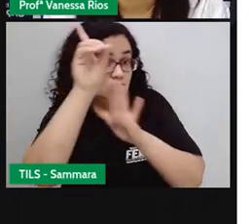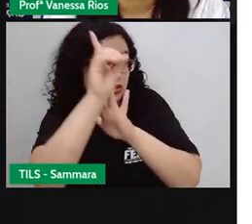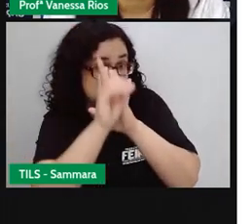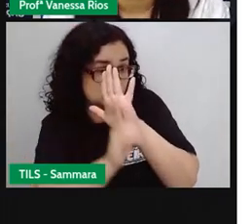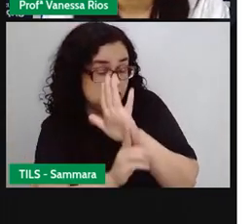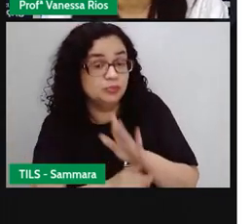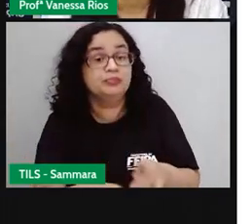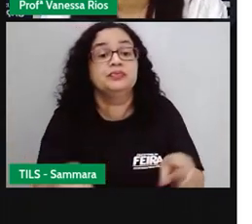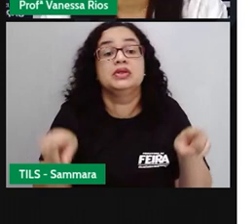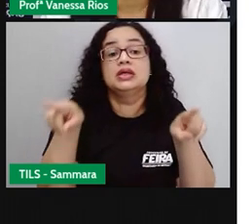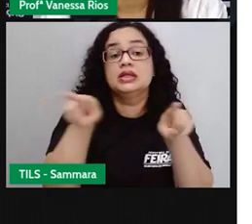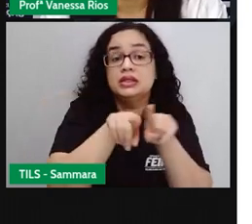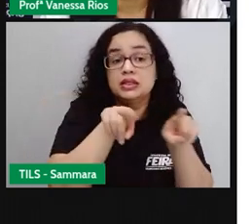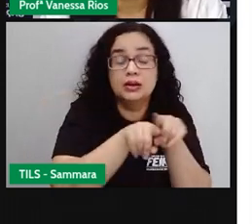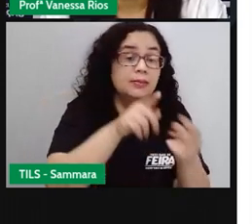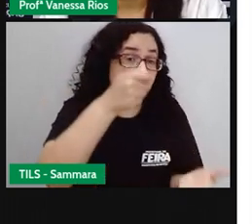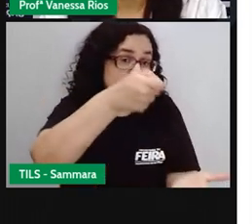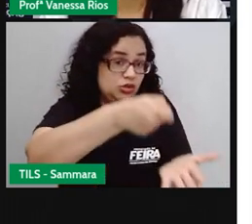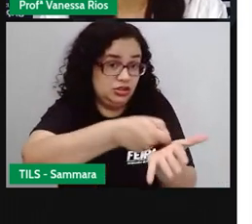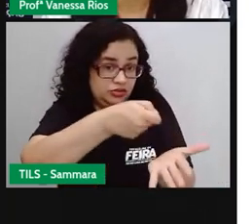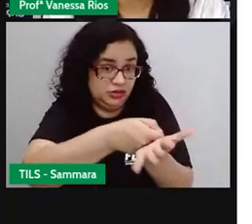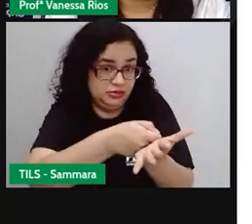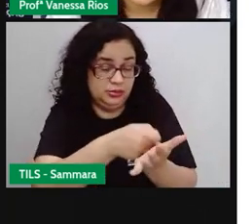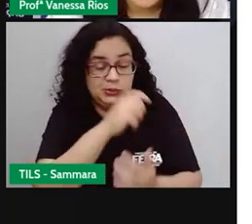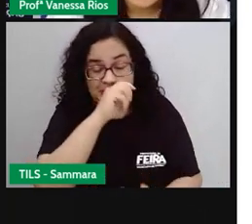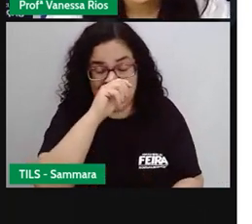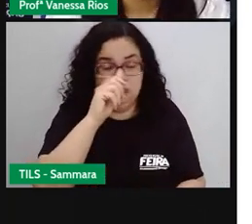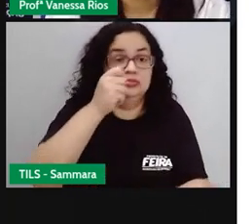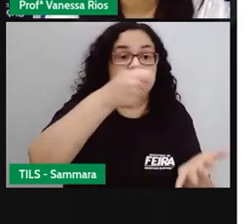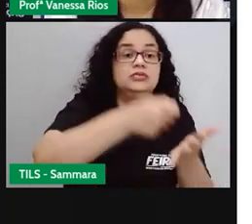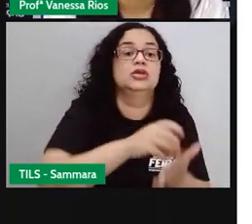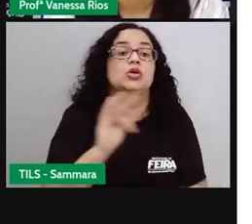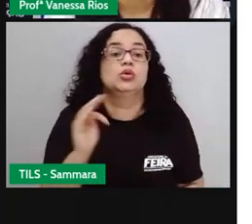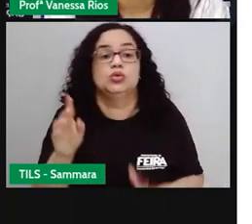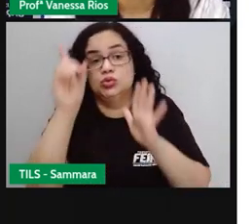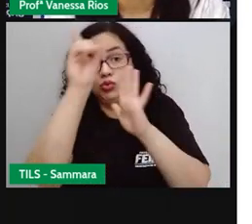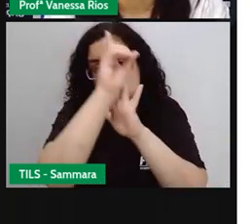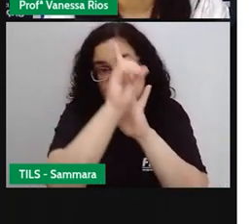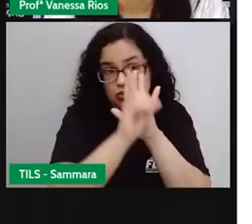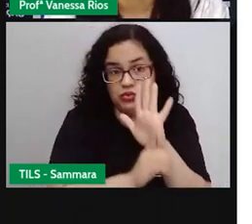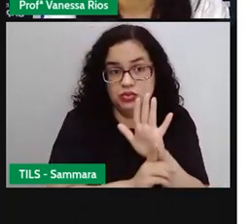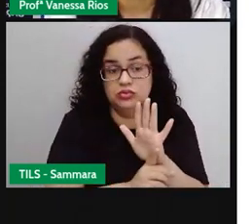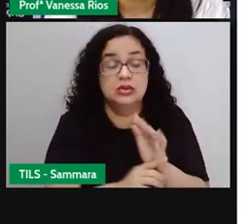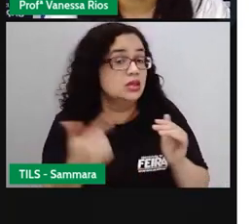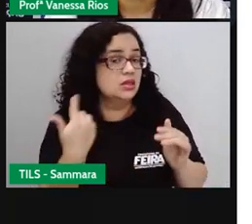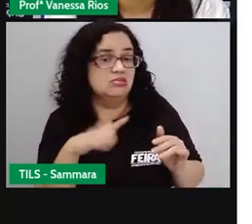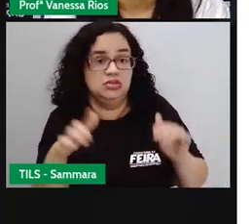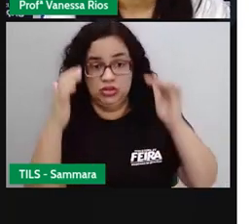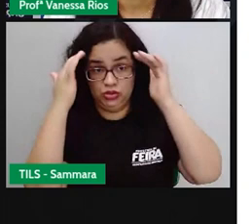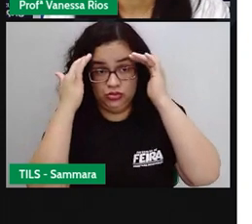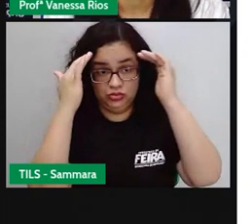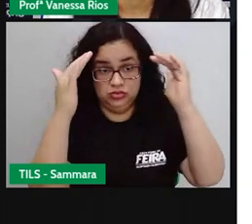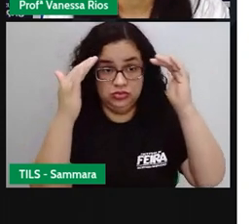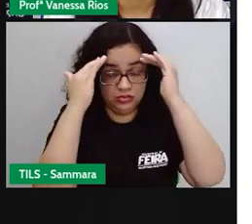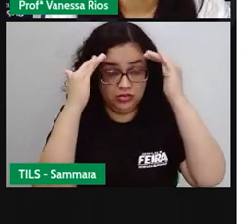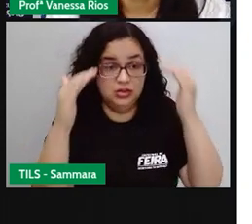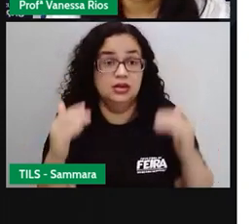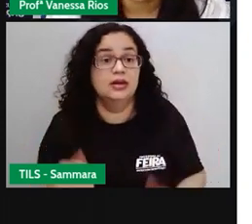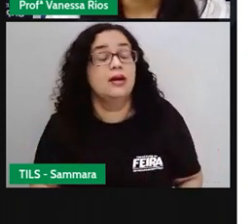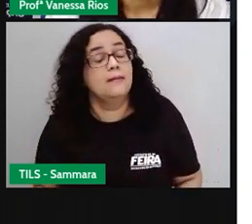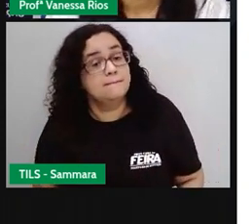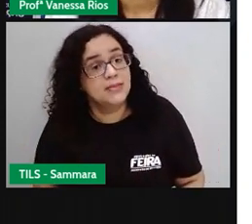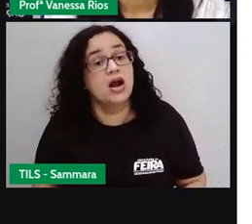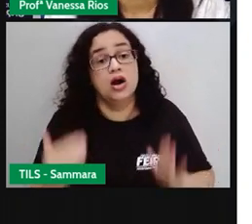conhecer também os seus deveres. Para cobrar quando os seus direitos não estiverem sendo respeitados e também para